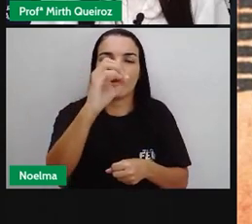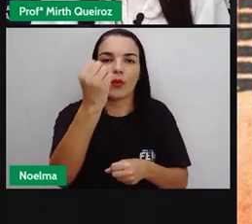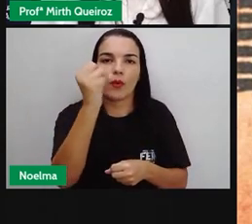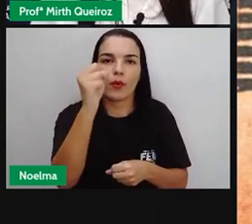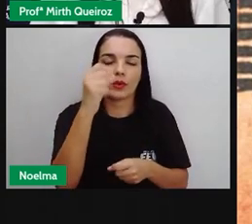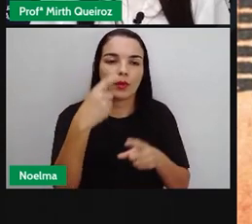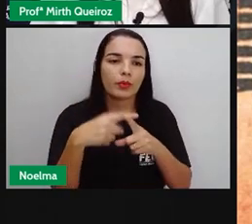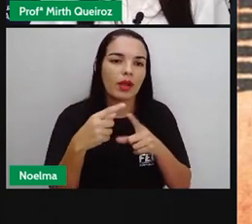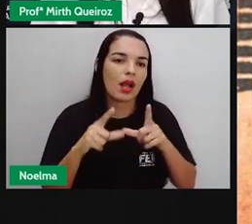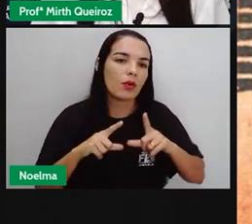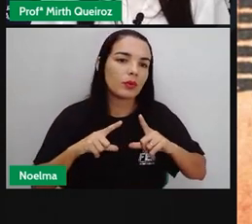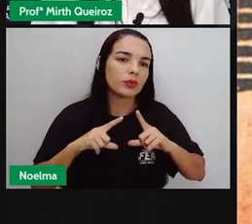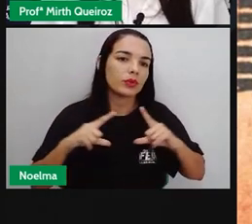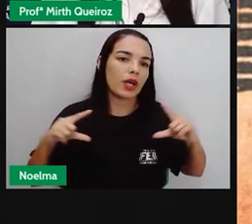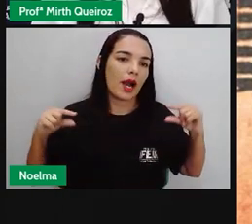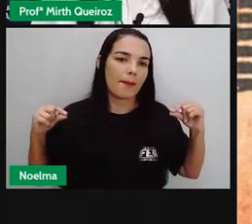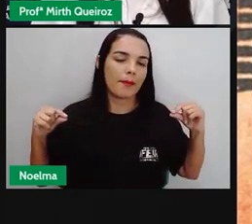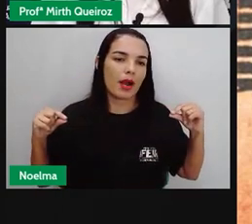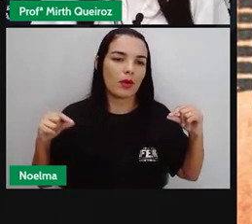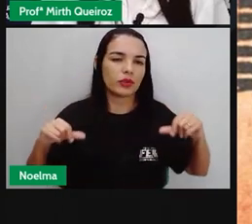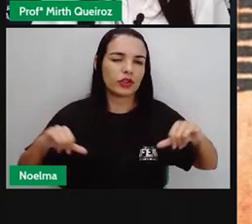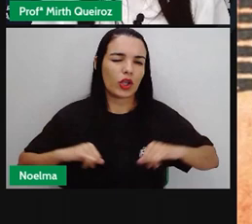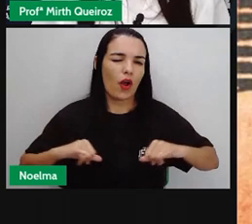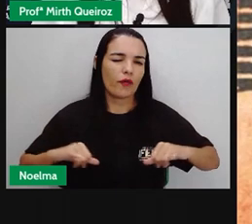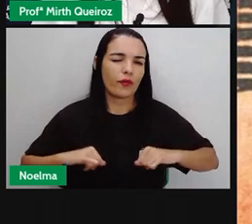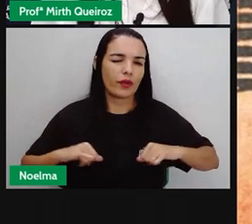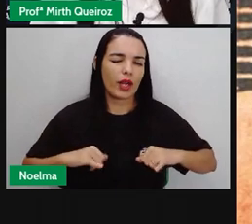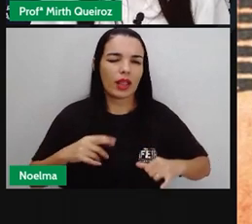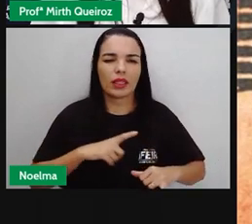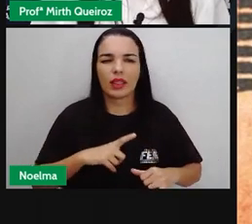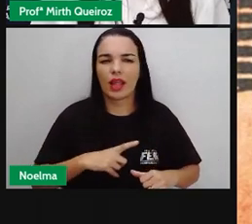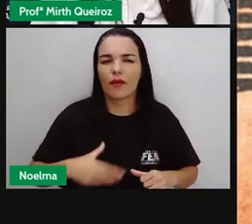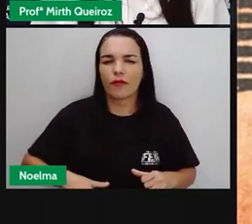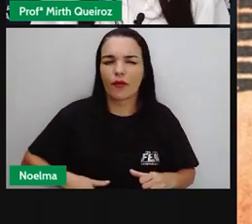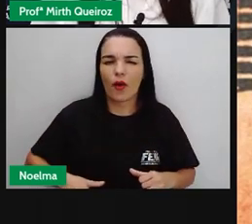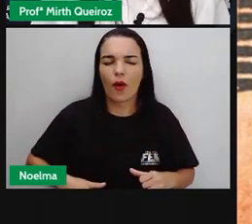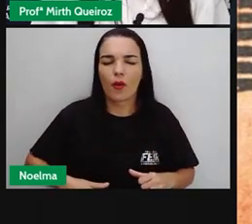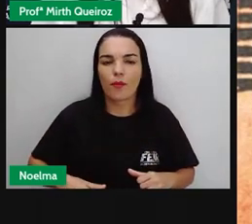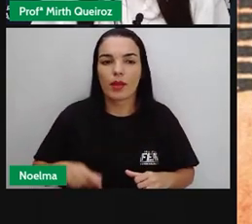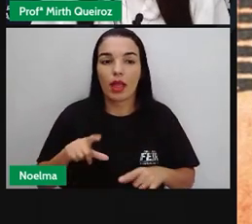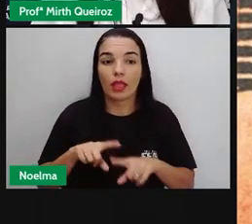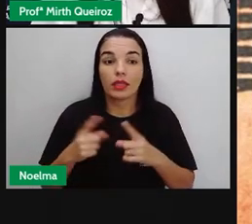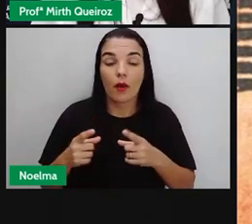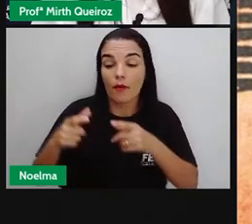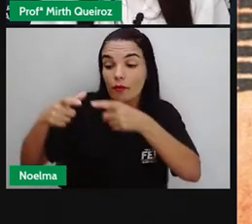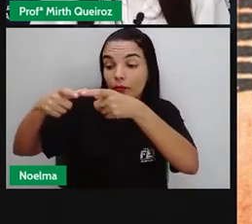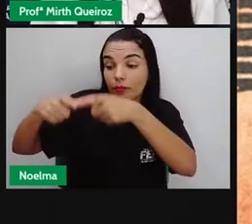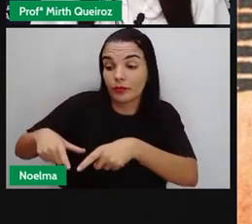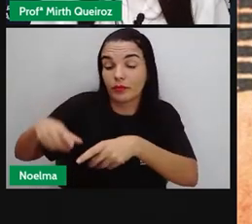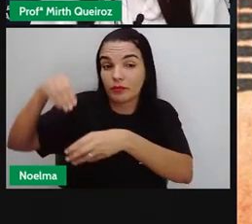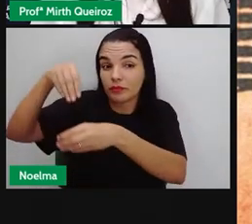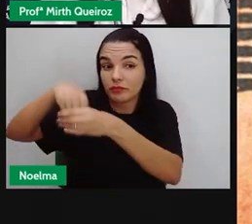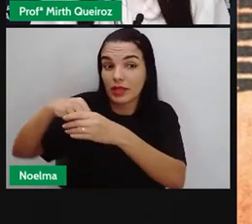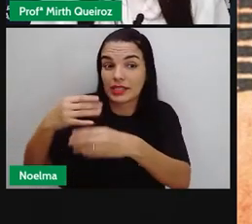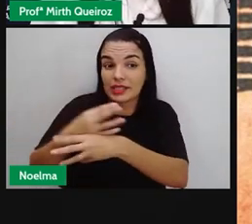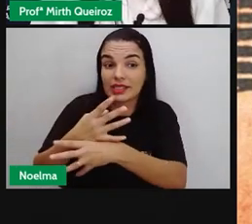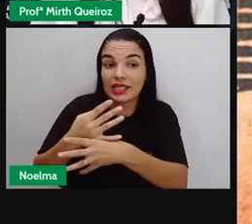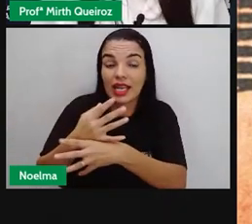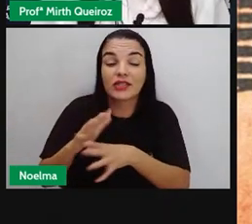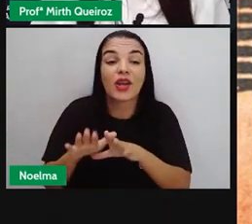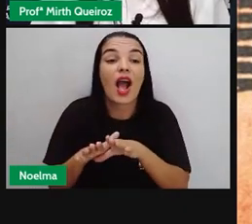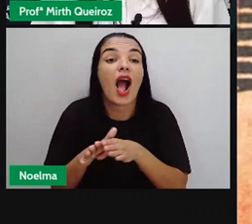problema econômico e grande parte da sua população passava fome. Concentrava-se principalmente em São Paulo, Paraná,